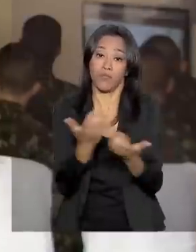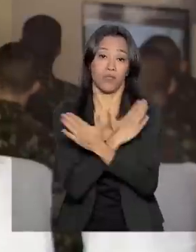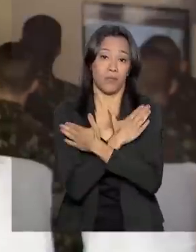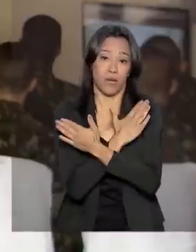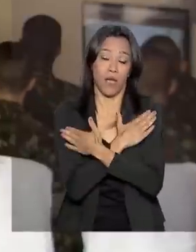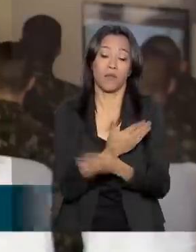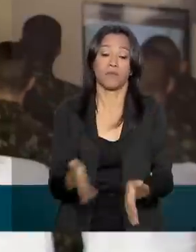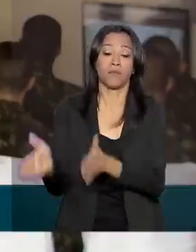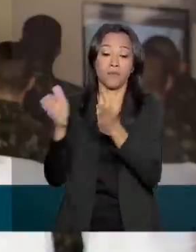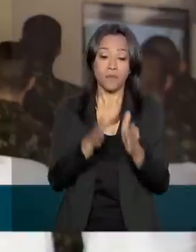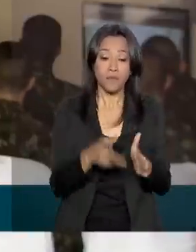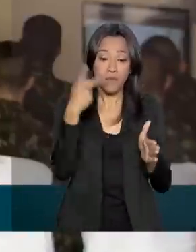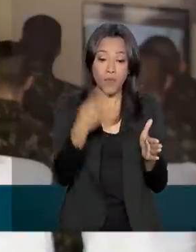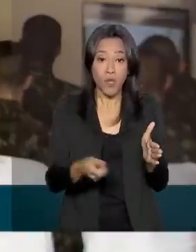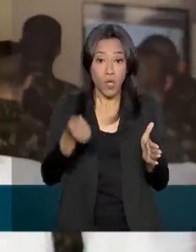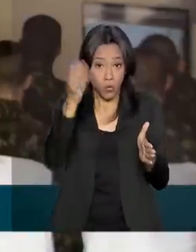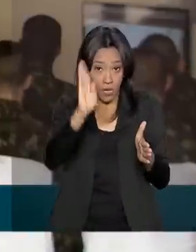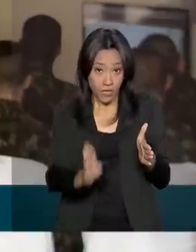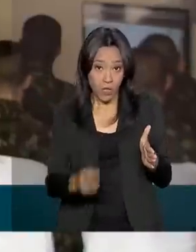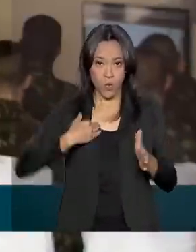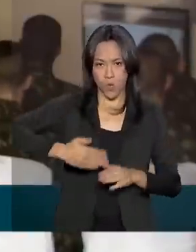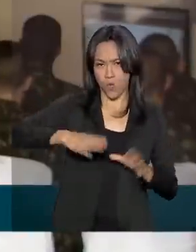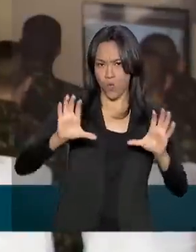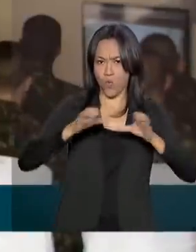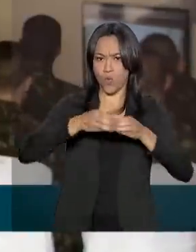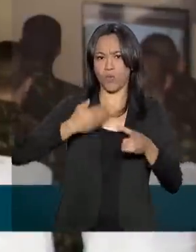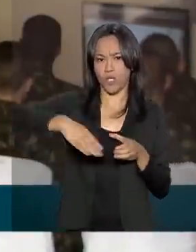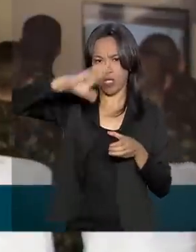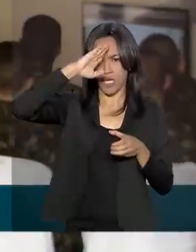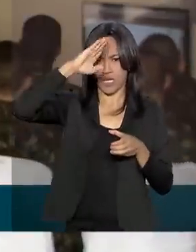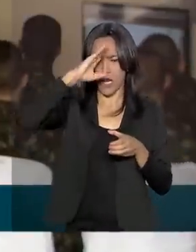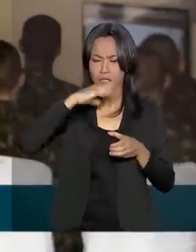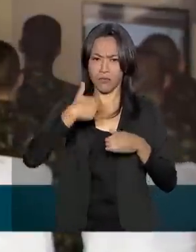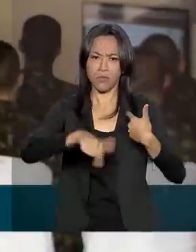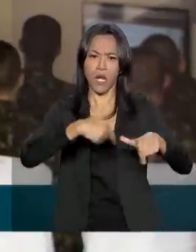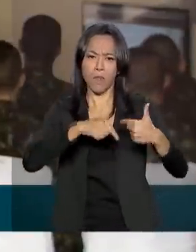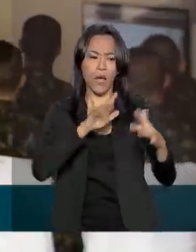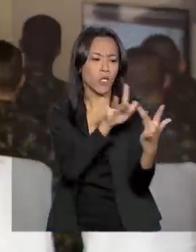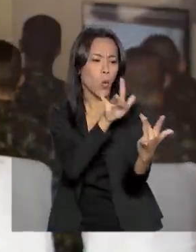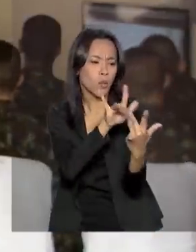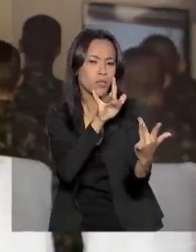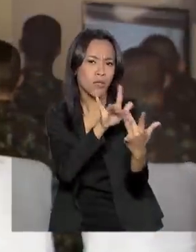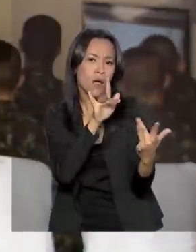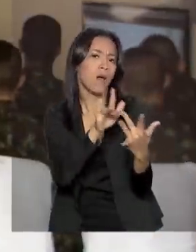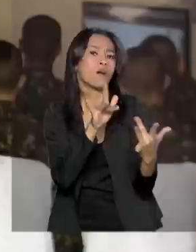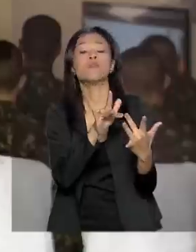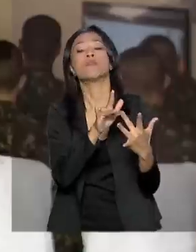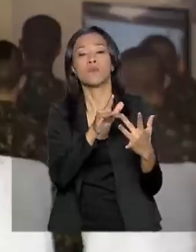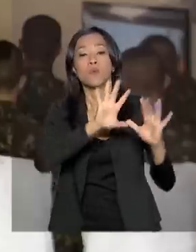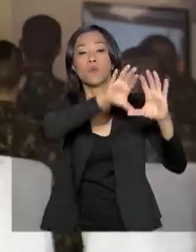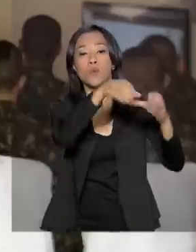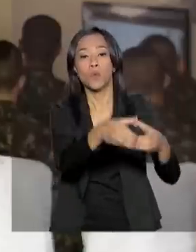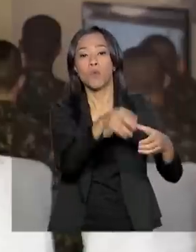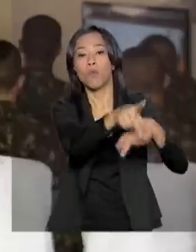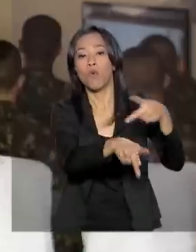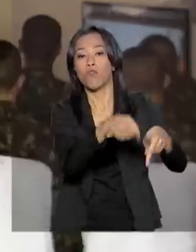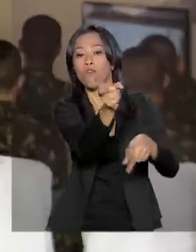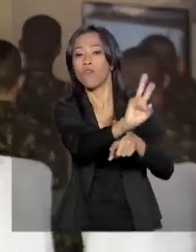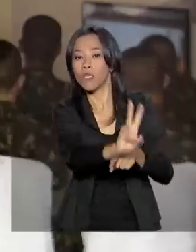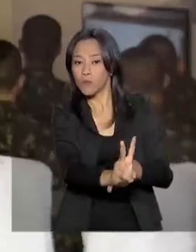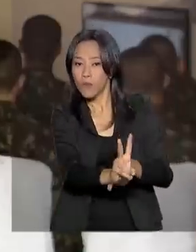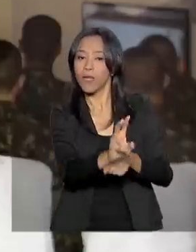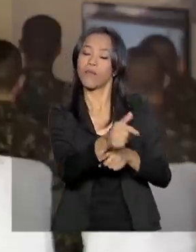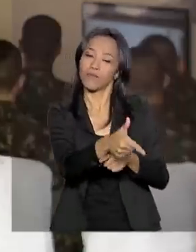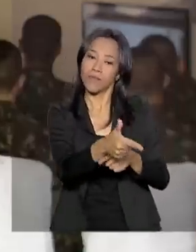Brasileiro lida diretamente com a imigração de estrangeiros na fronteira com a Venezuela no estado de Roraima. A chamada